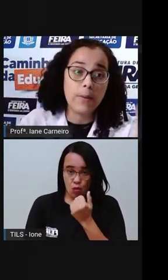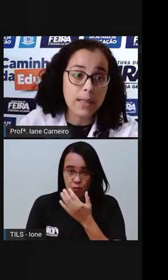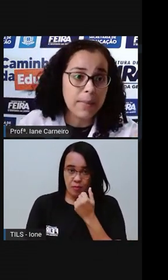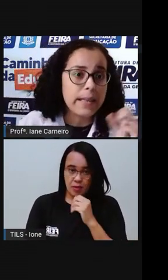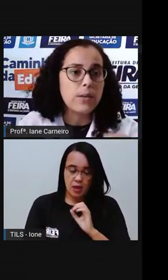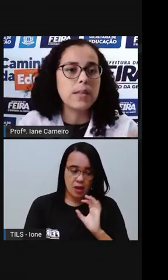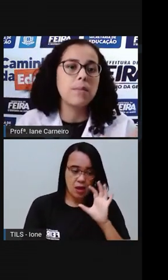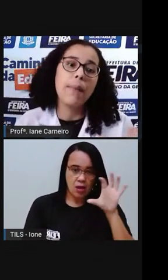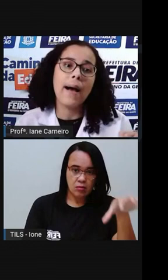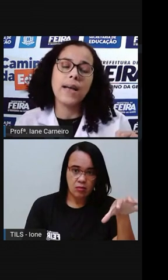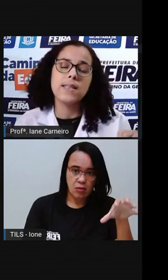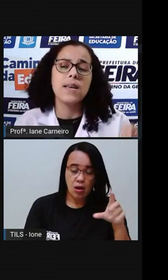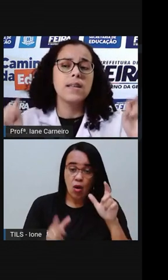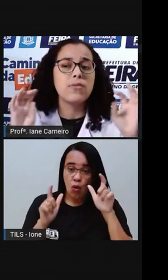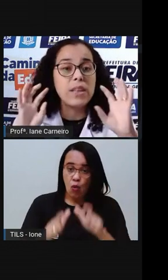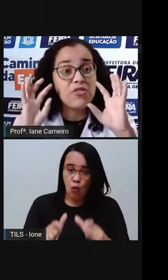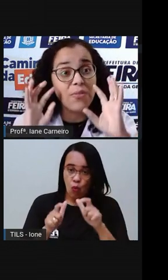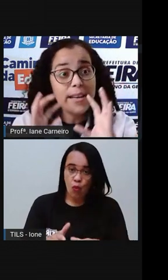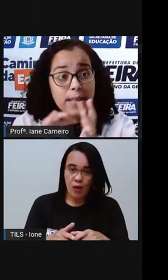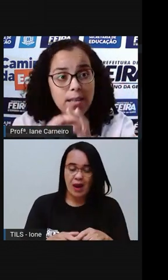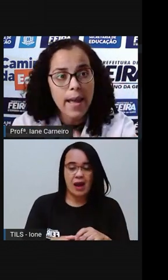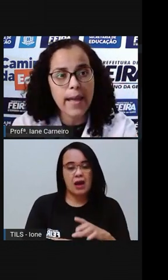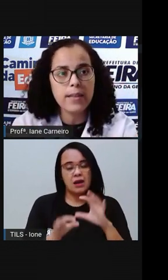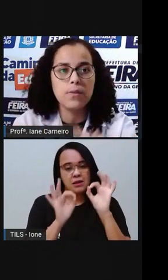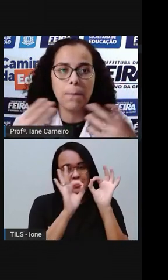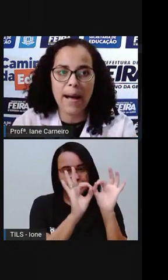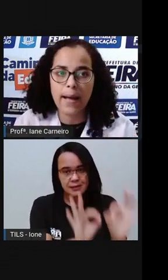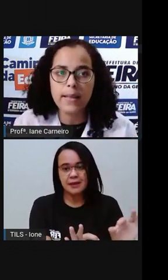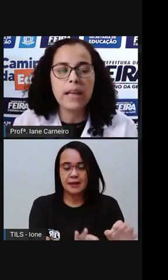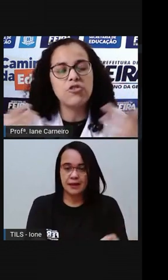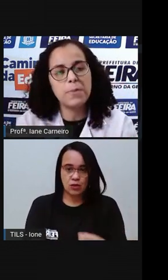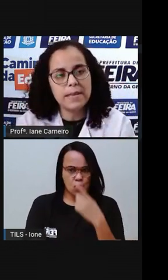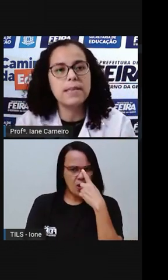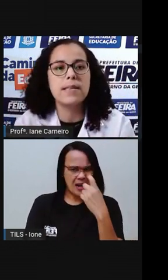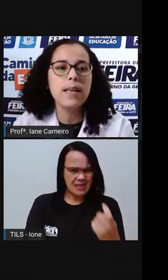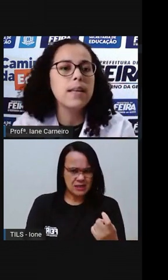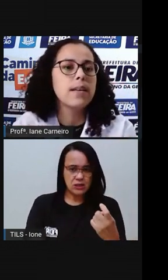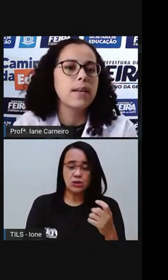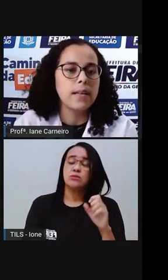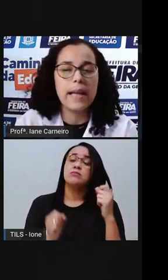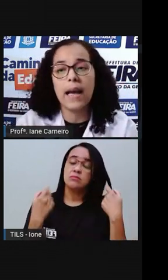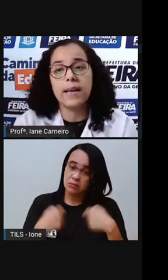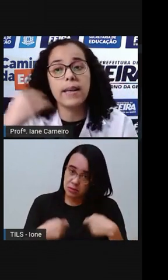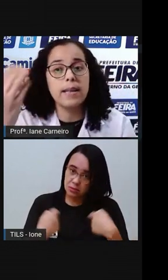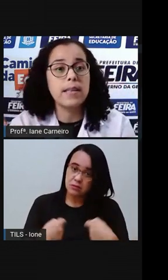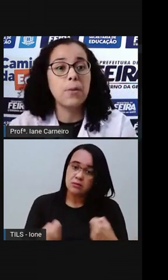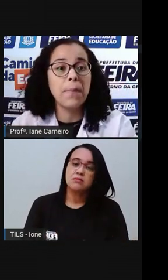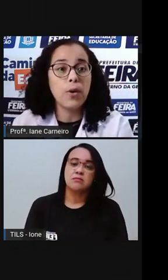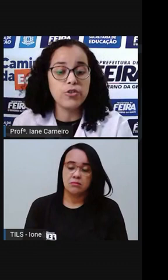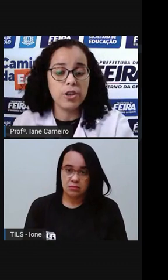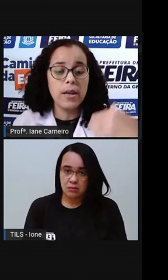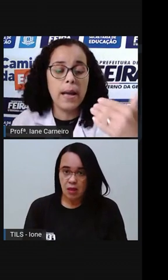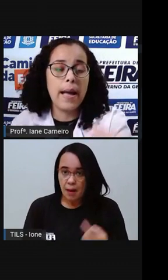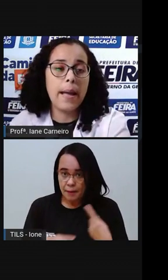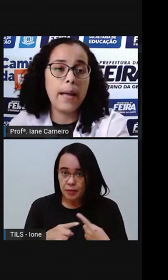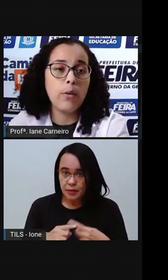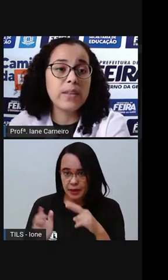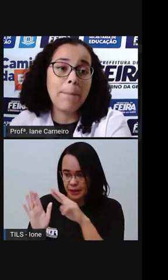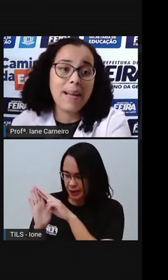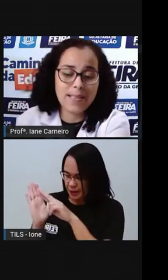alimentar os animais. Então, tem diversas regras no parque que a gente precisa seguir, né? A criança não pode